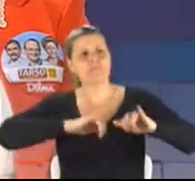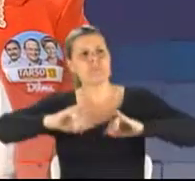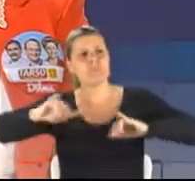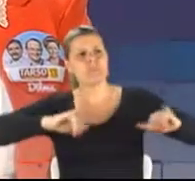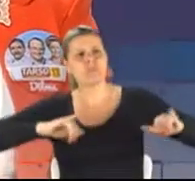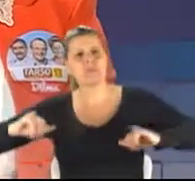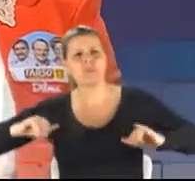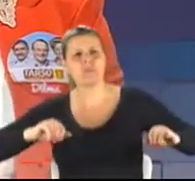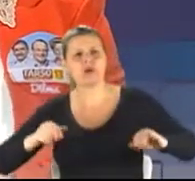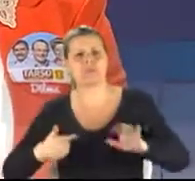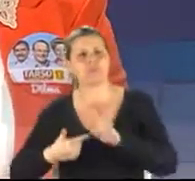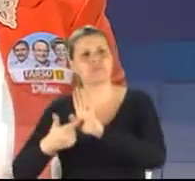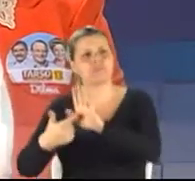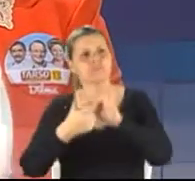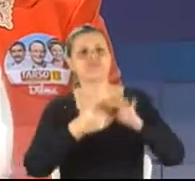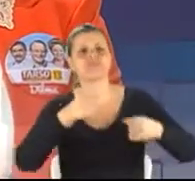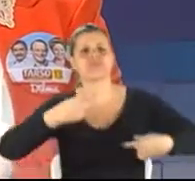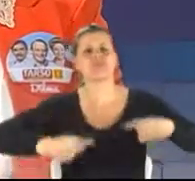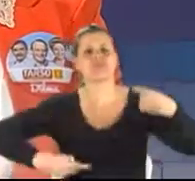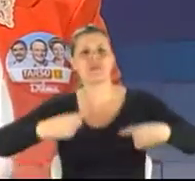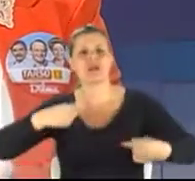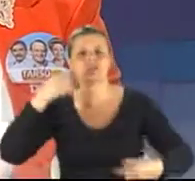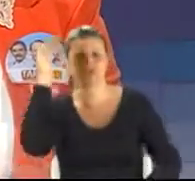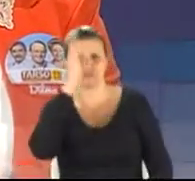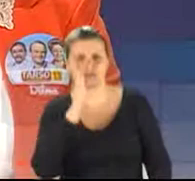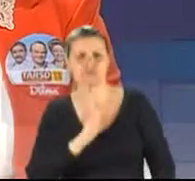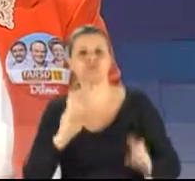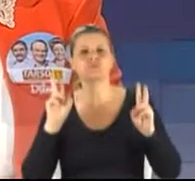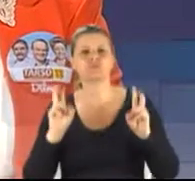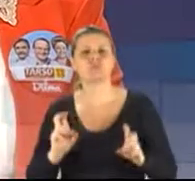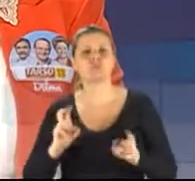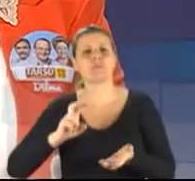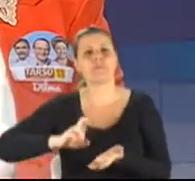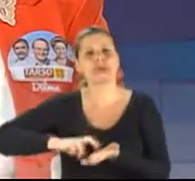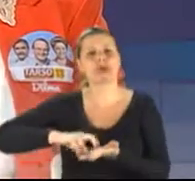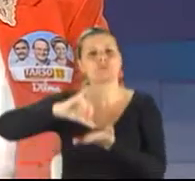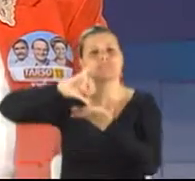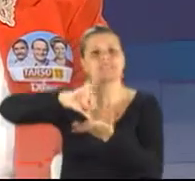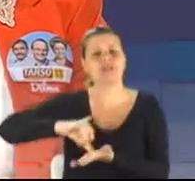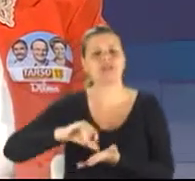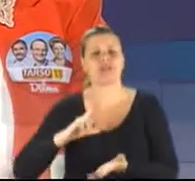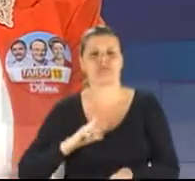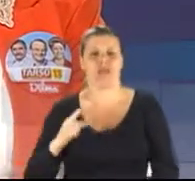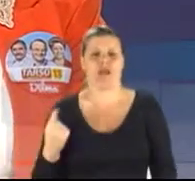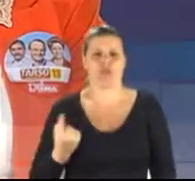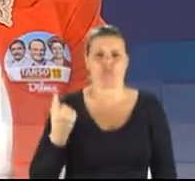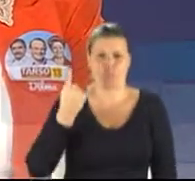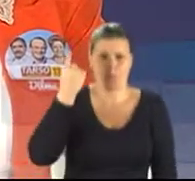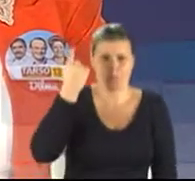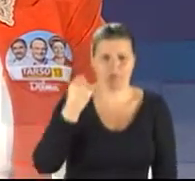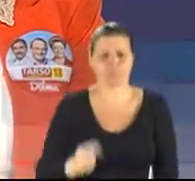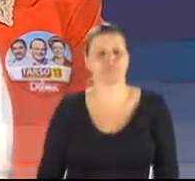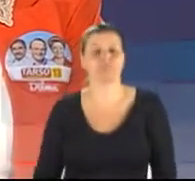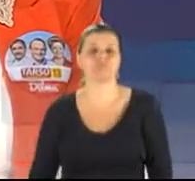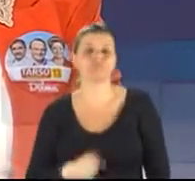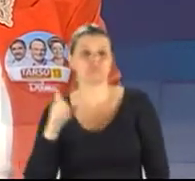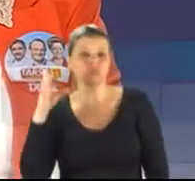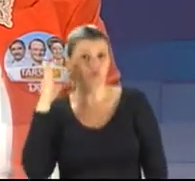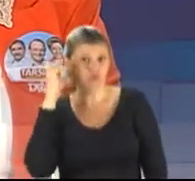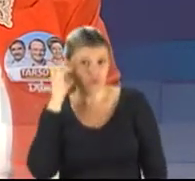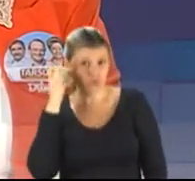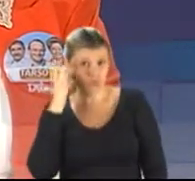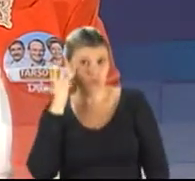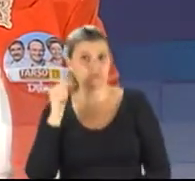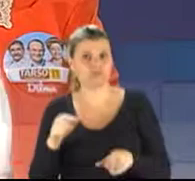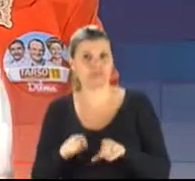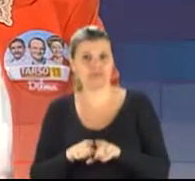nacionais sobre a autonomia do Banco Central. A nossa candidata Dilma, inclusive, essa